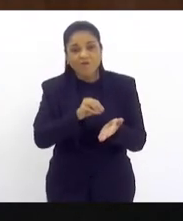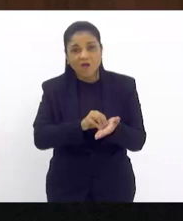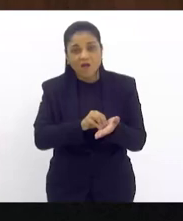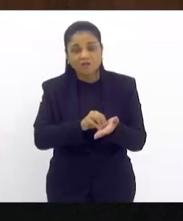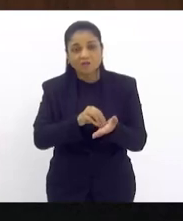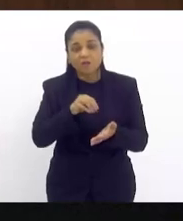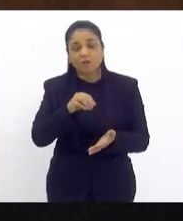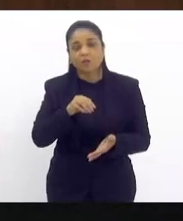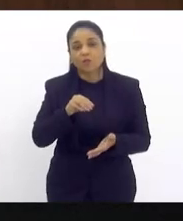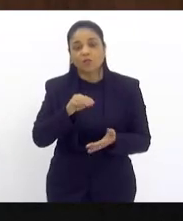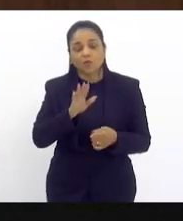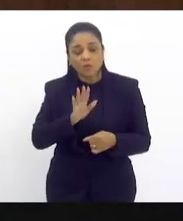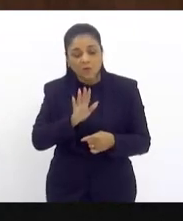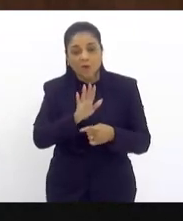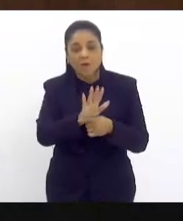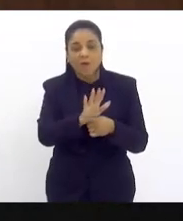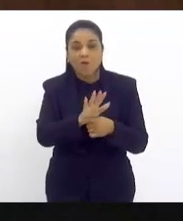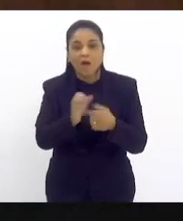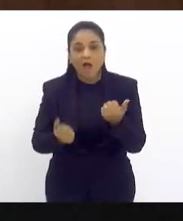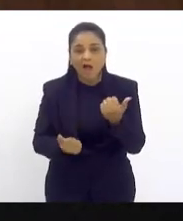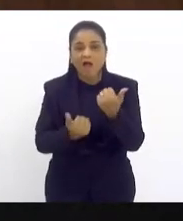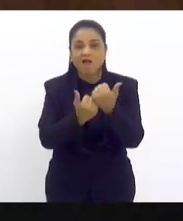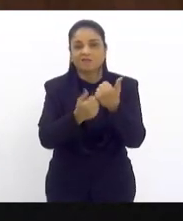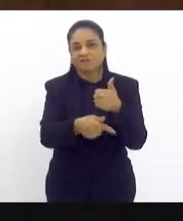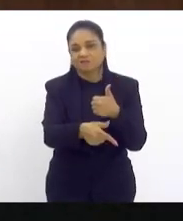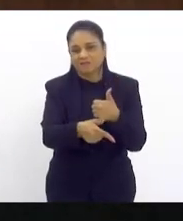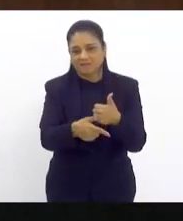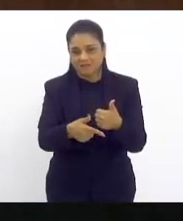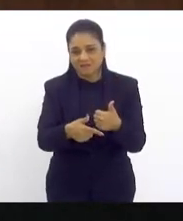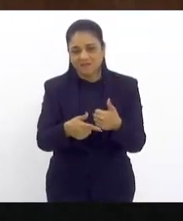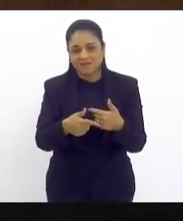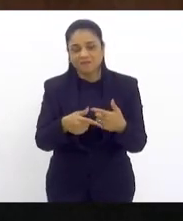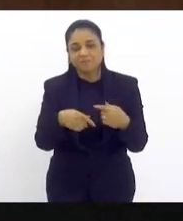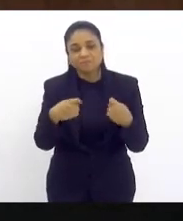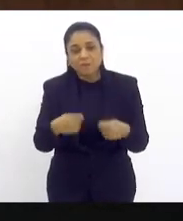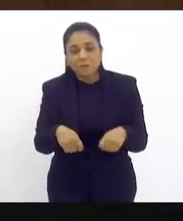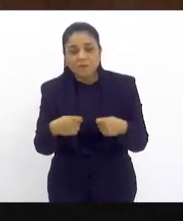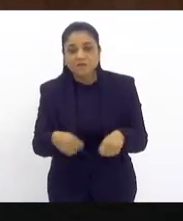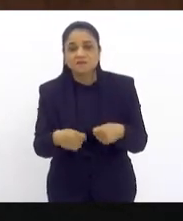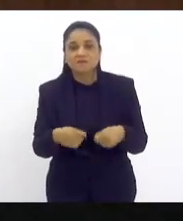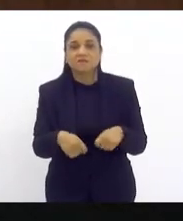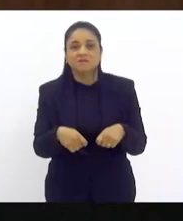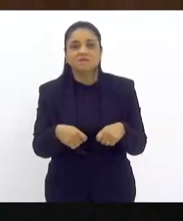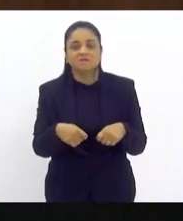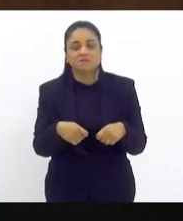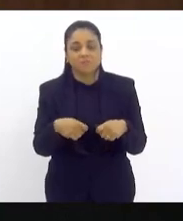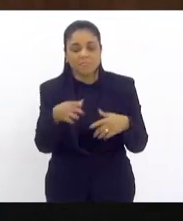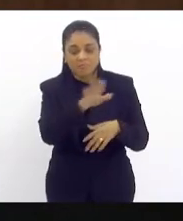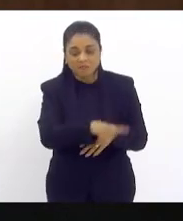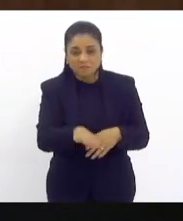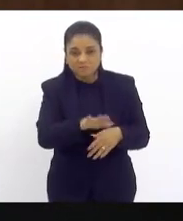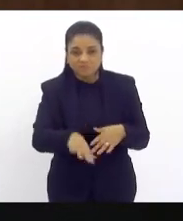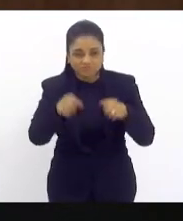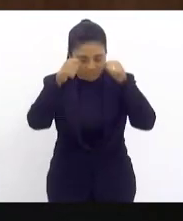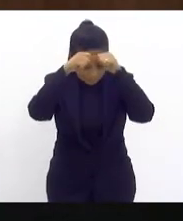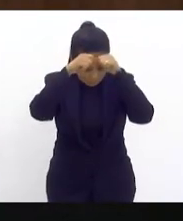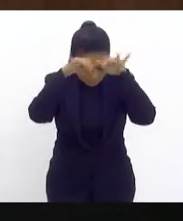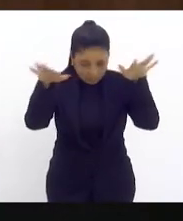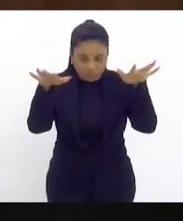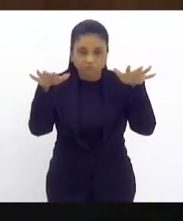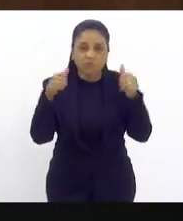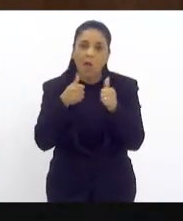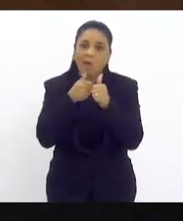é uma garantia constitucional dada às crianças que têm a identificação do espectro autista.